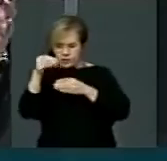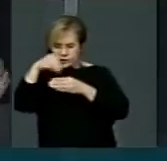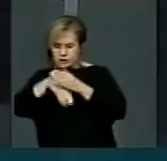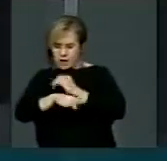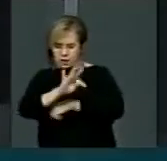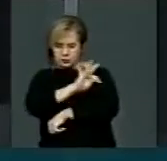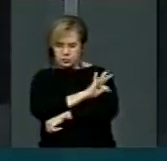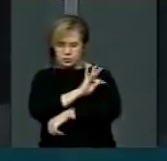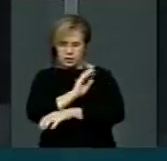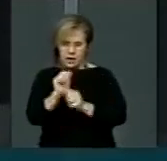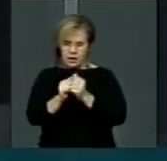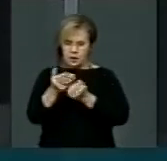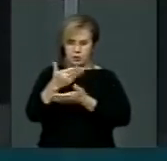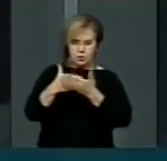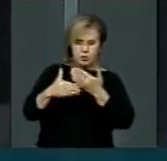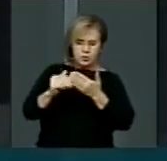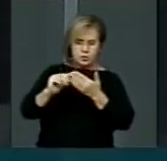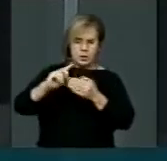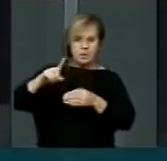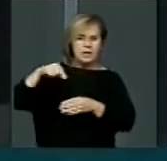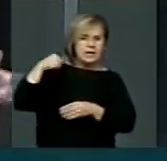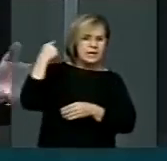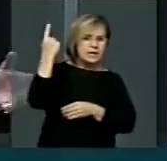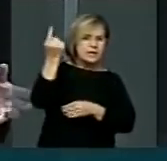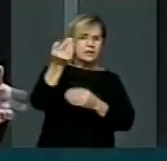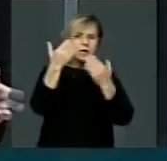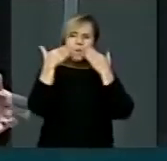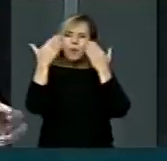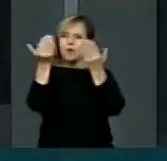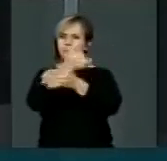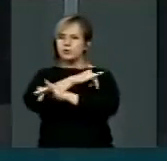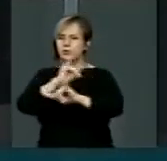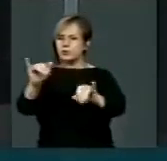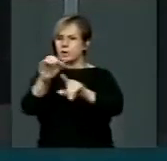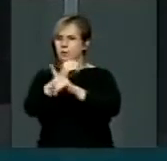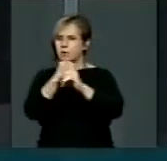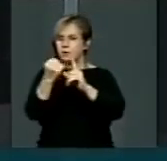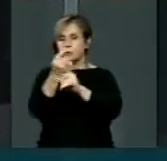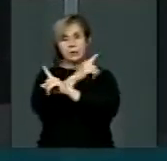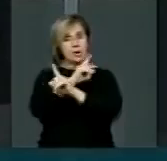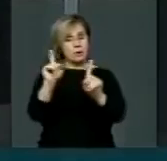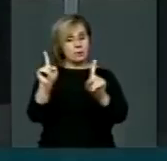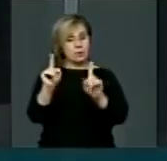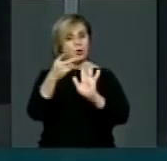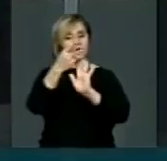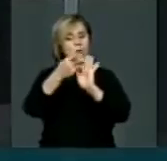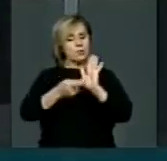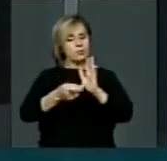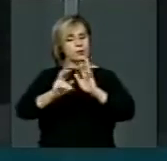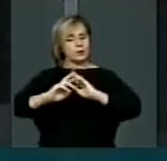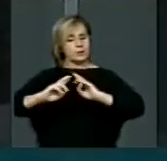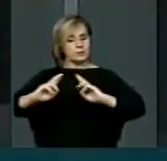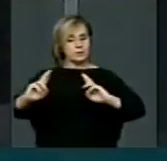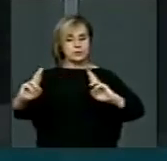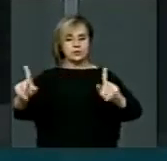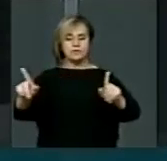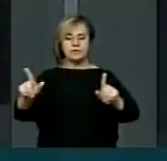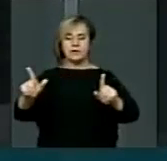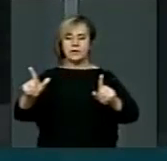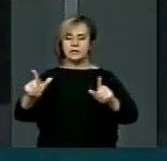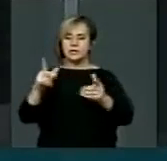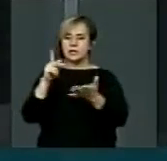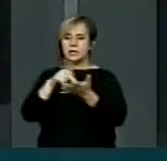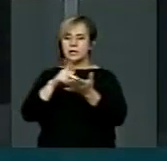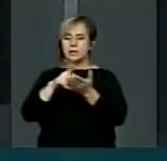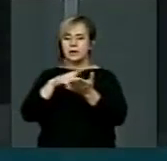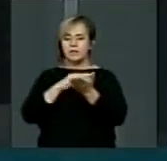técnicos divididos em áreas, para que depois possa ser oferecido à sociedade. Um programa diferente, um programa que vem de fora para